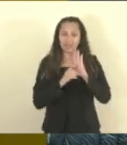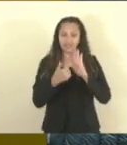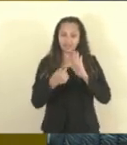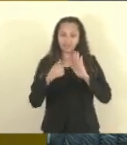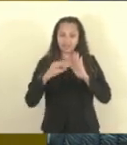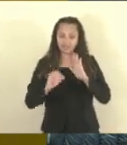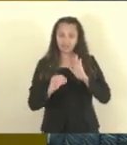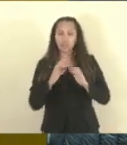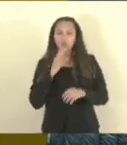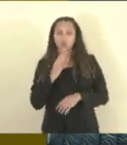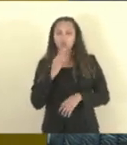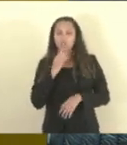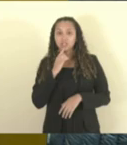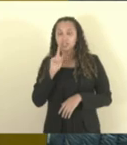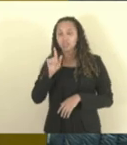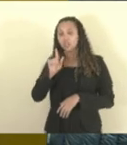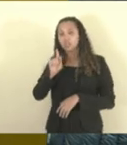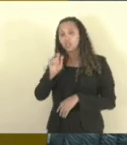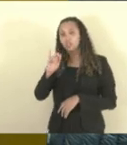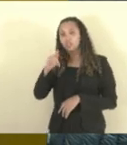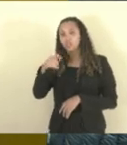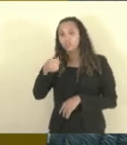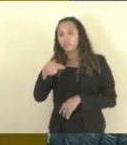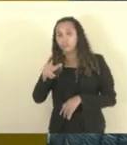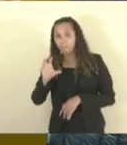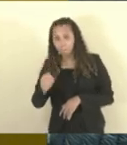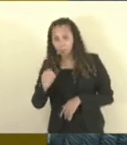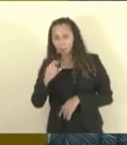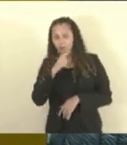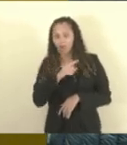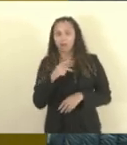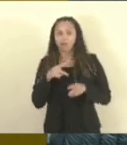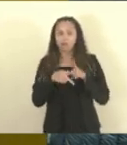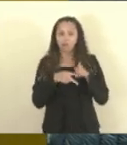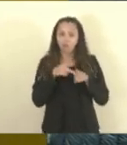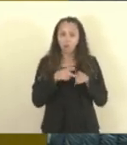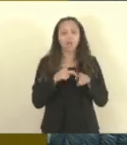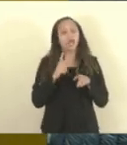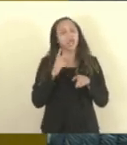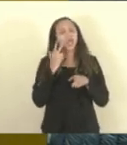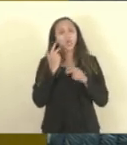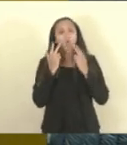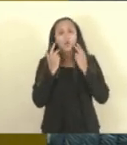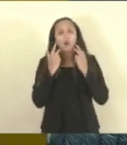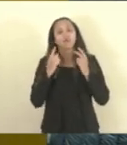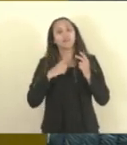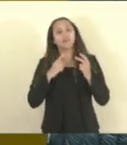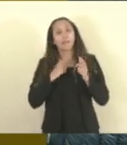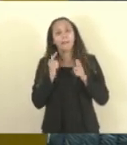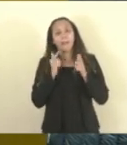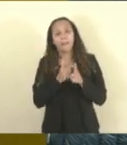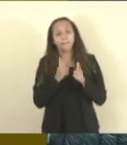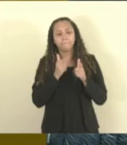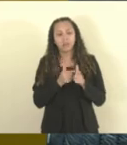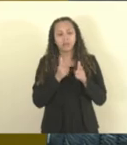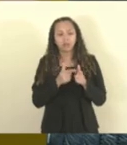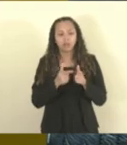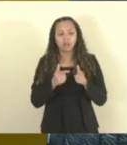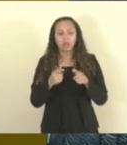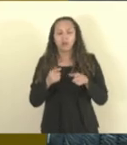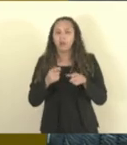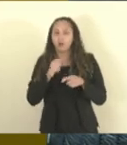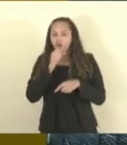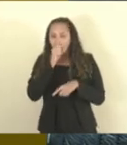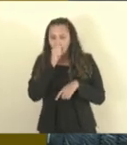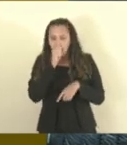nós, com o apelido de jipão, no meio dos ferroviários. É muito comum esses apelidos, esses codinomes que são dados